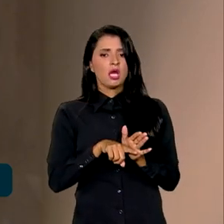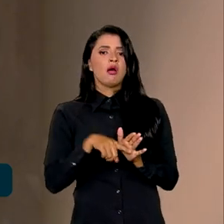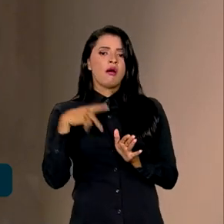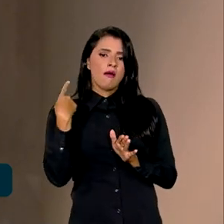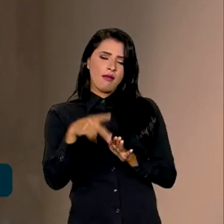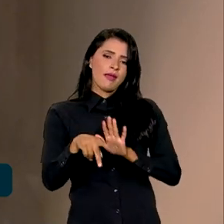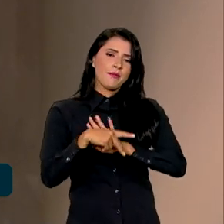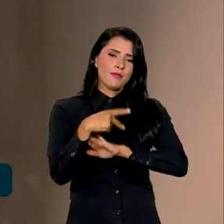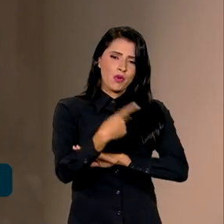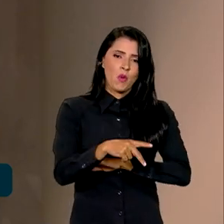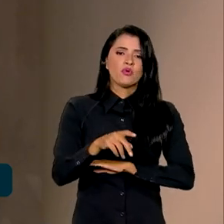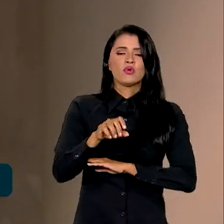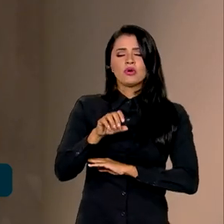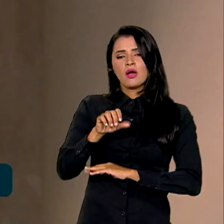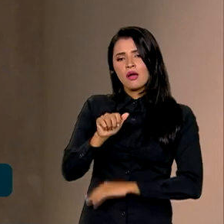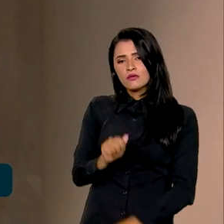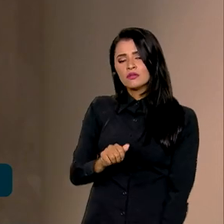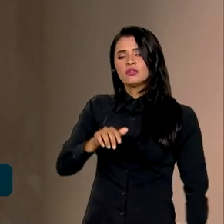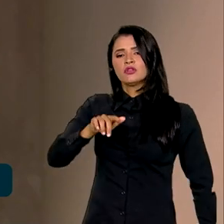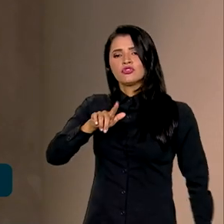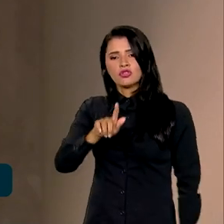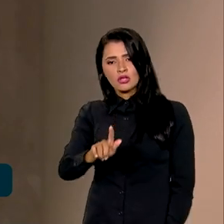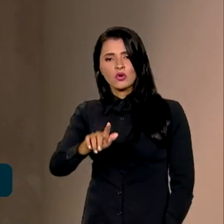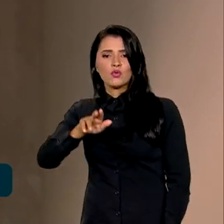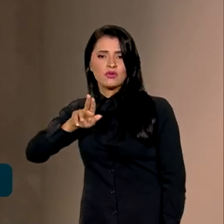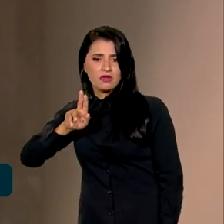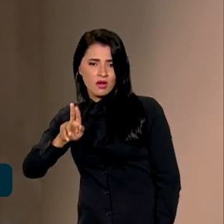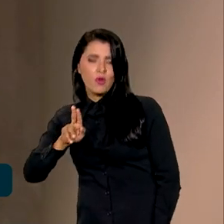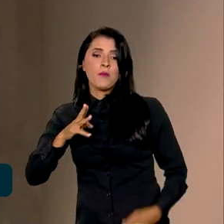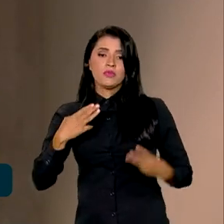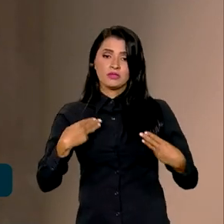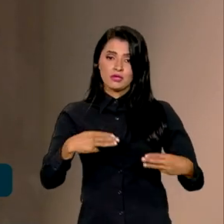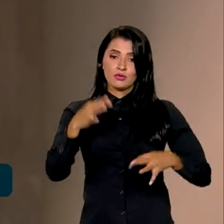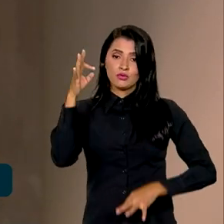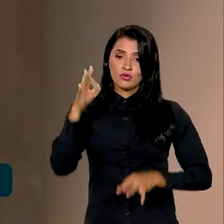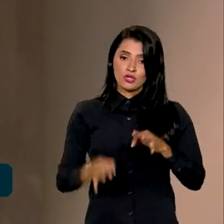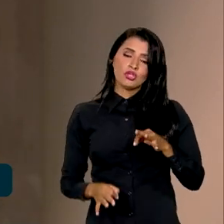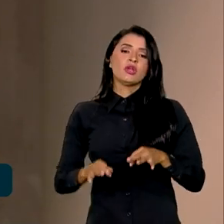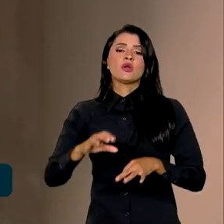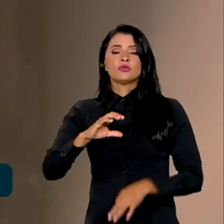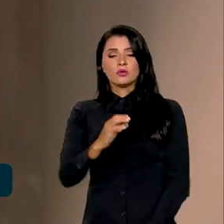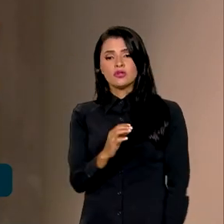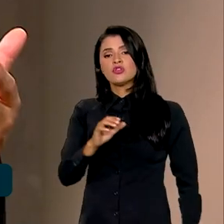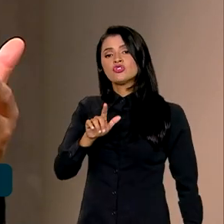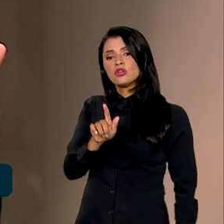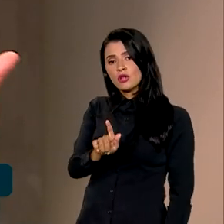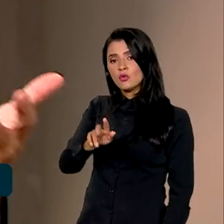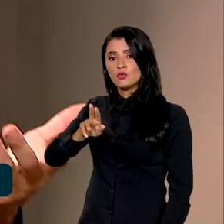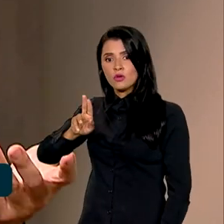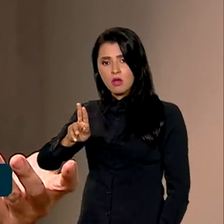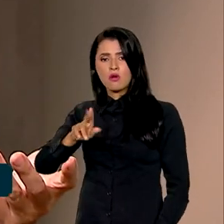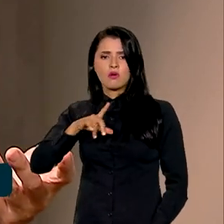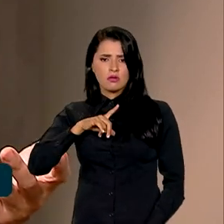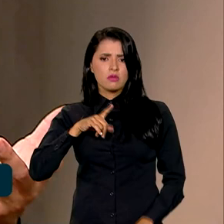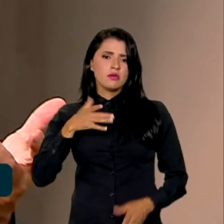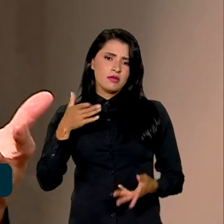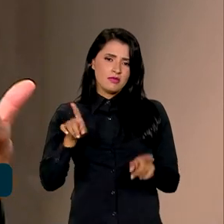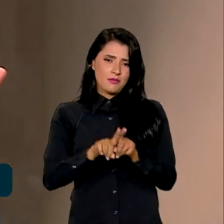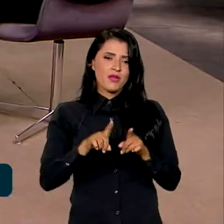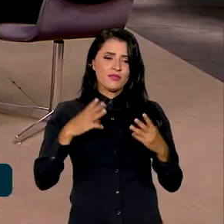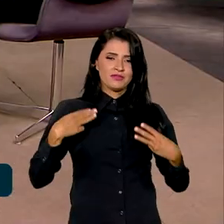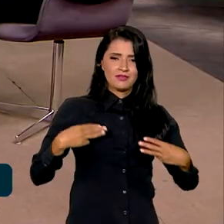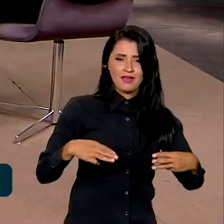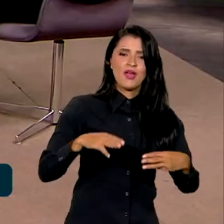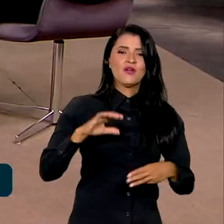da Advocacia Geral da União, do Ministério da Justiça e da Controladoria Geral da União. E nós queremos envolver o Ministério da Ciência e Tecnologia,